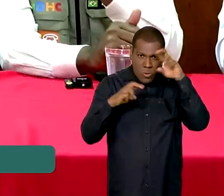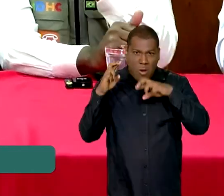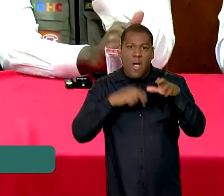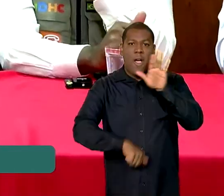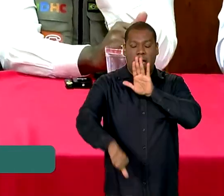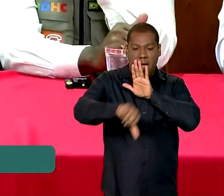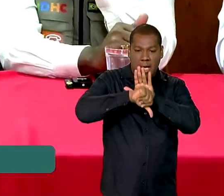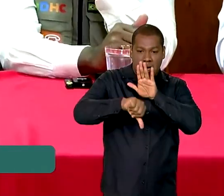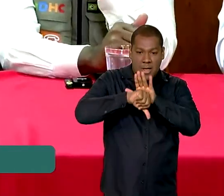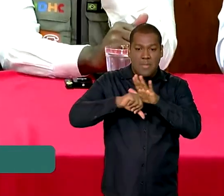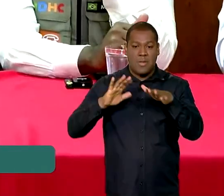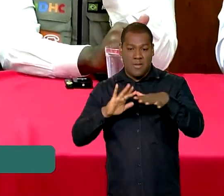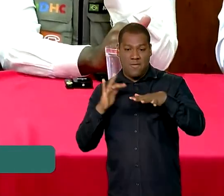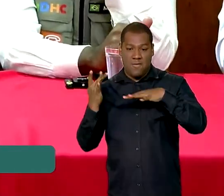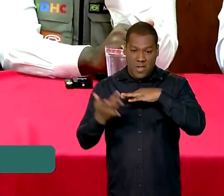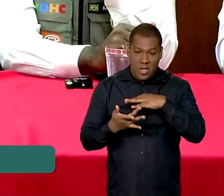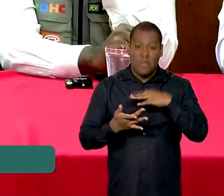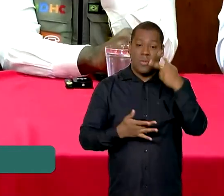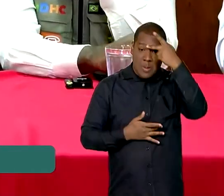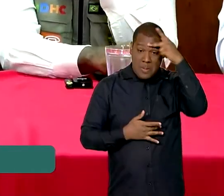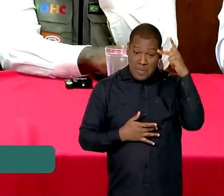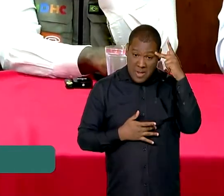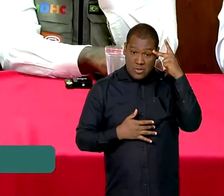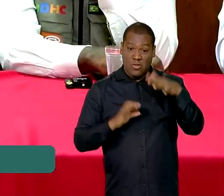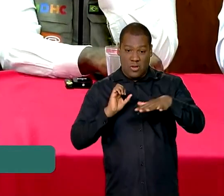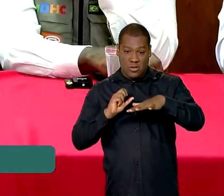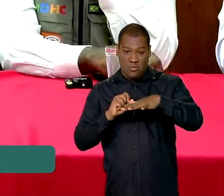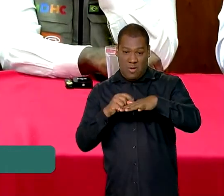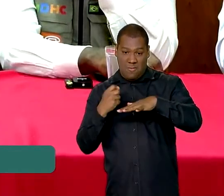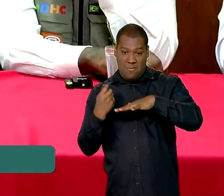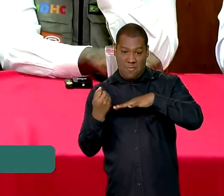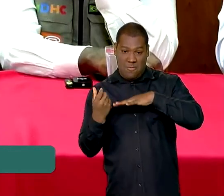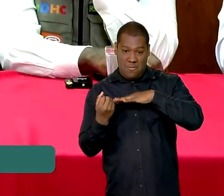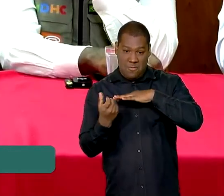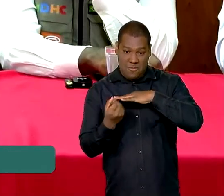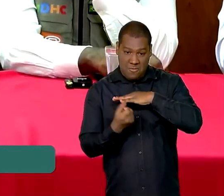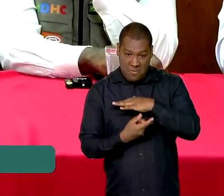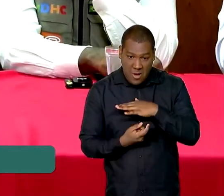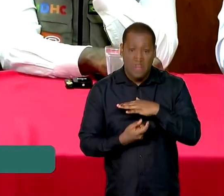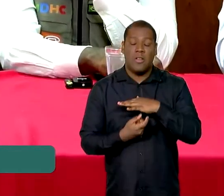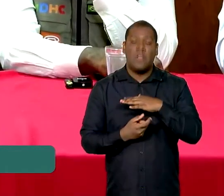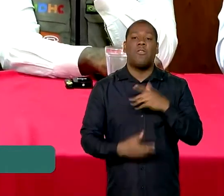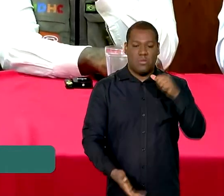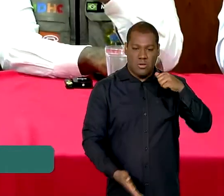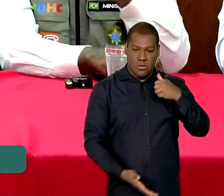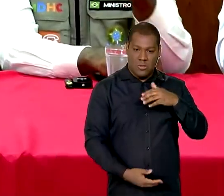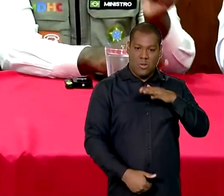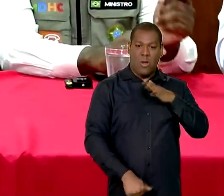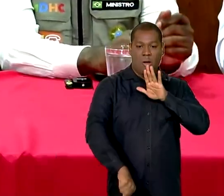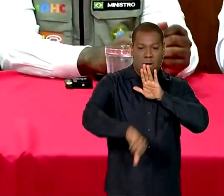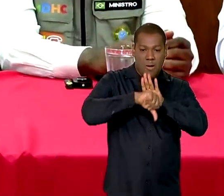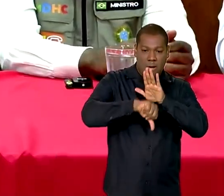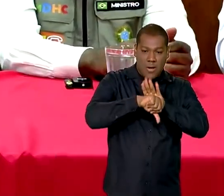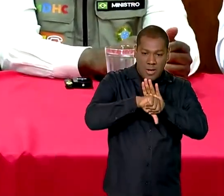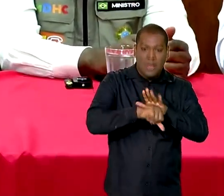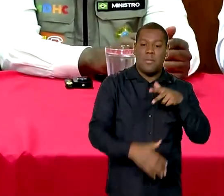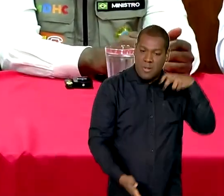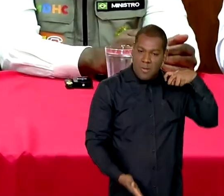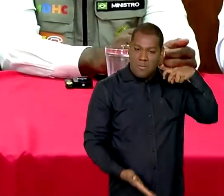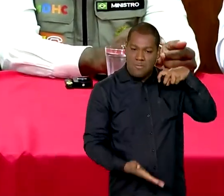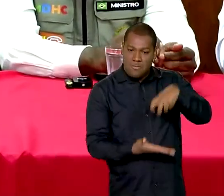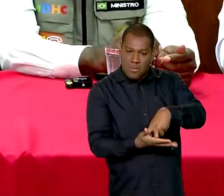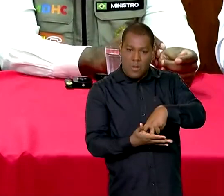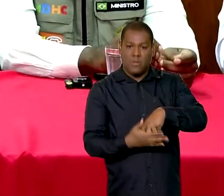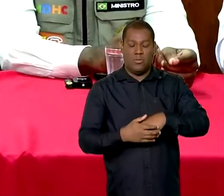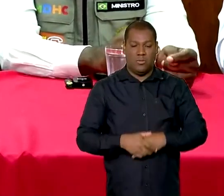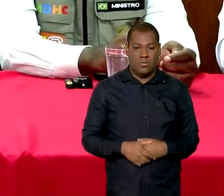cometidos e responsabilizar os envolvidos. A imprensa tem tido um papel muito importante de garantir que a